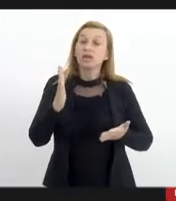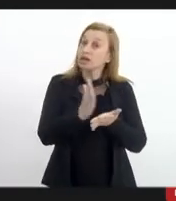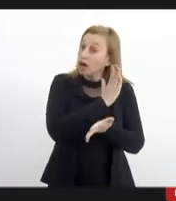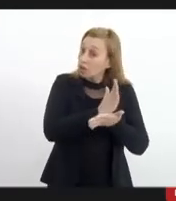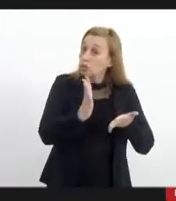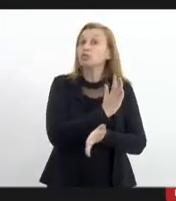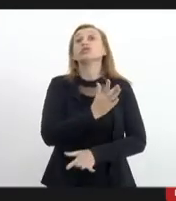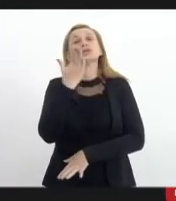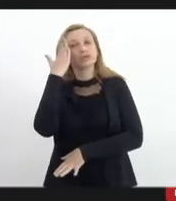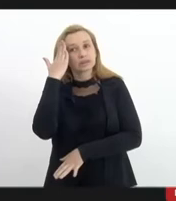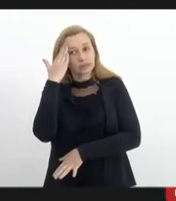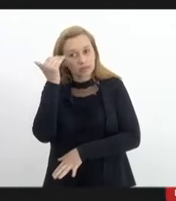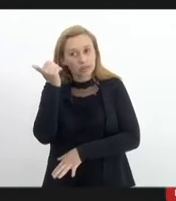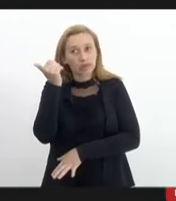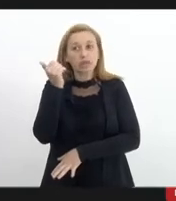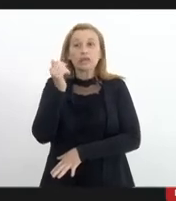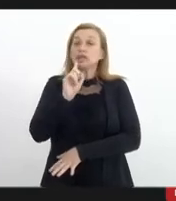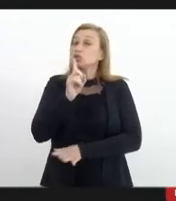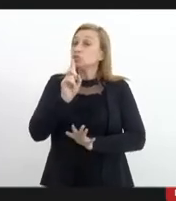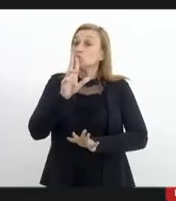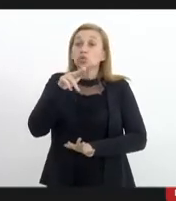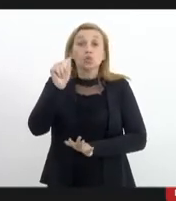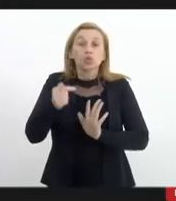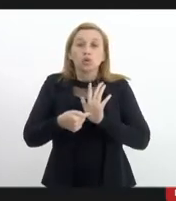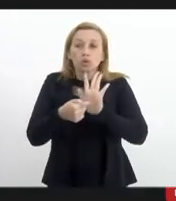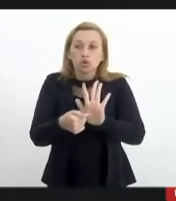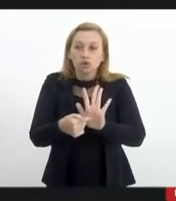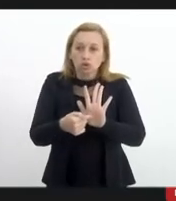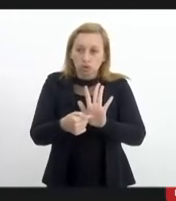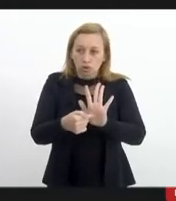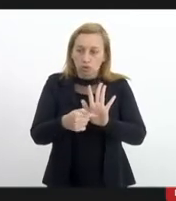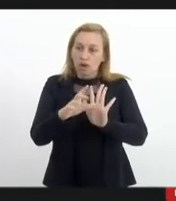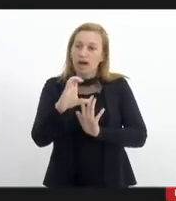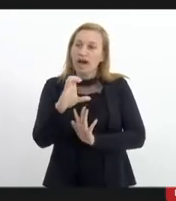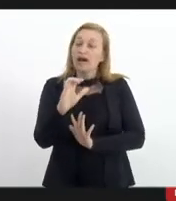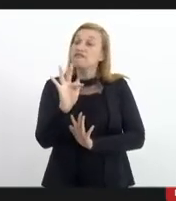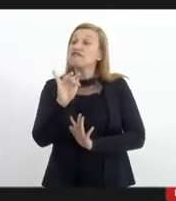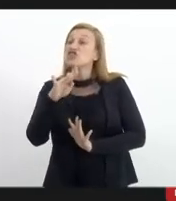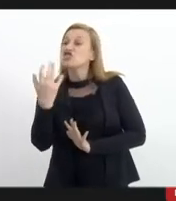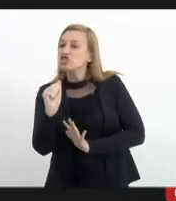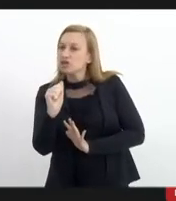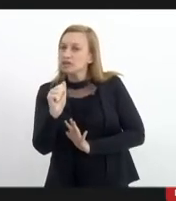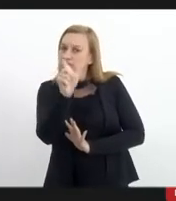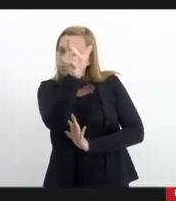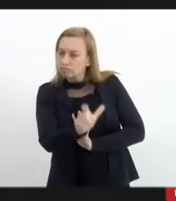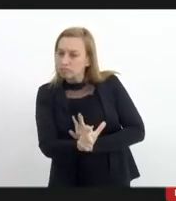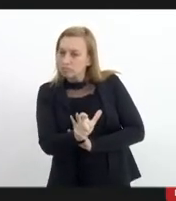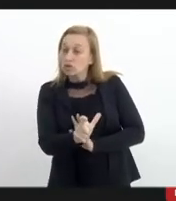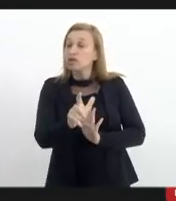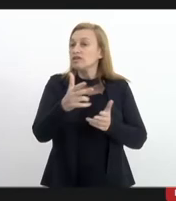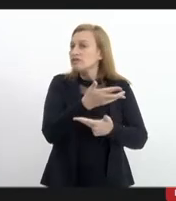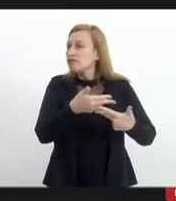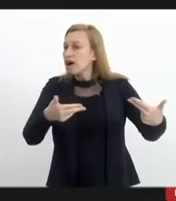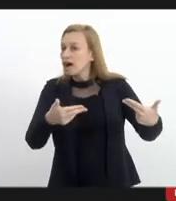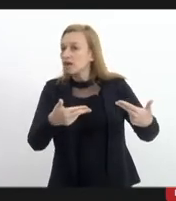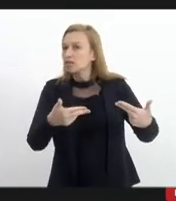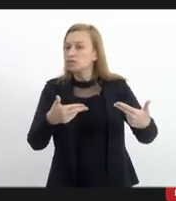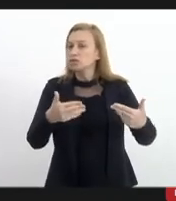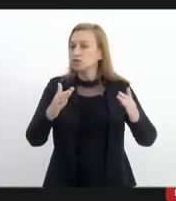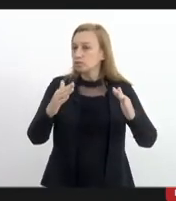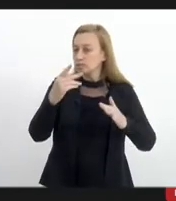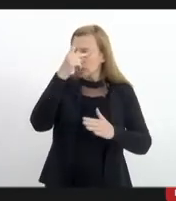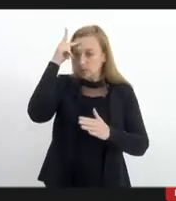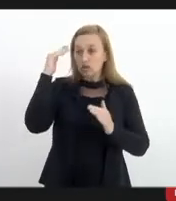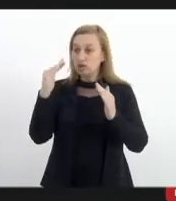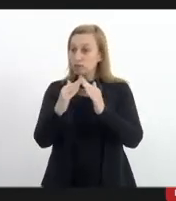a gente sabe que nunca se mostrou a ficha corrida muitos moradores contaram que